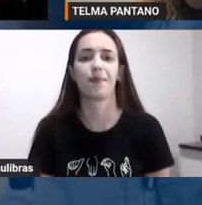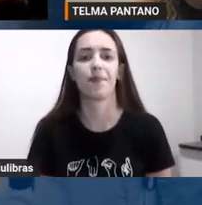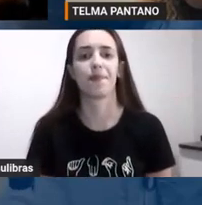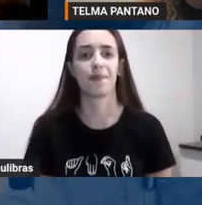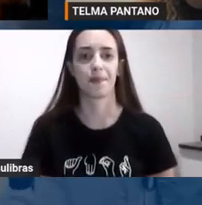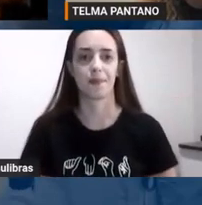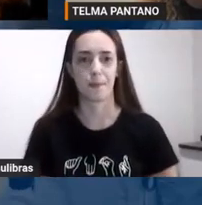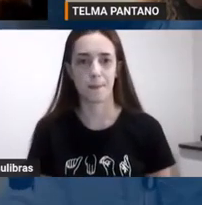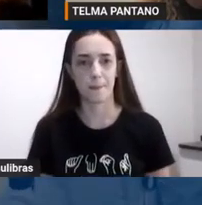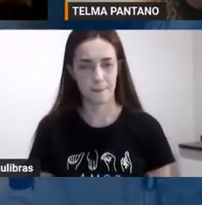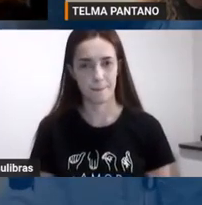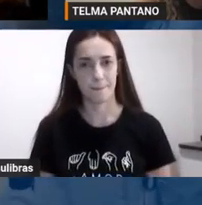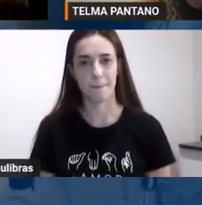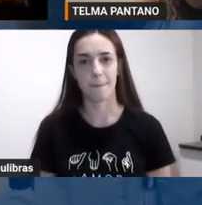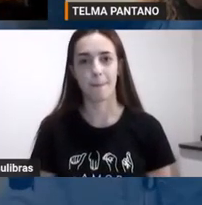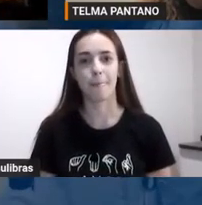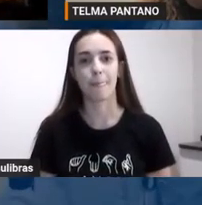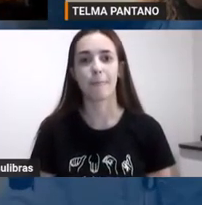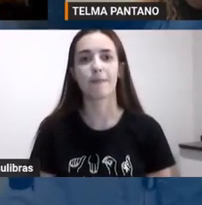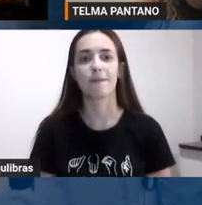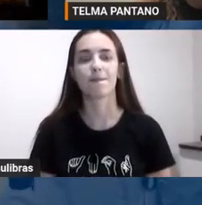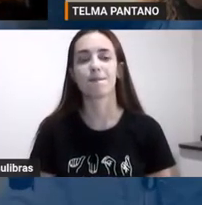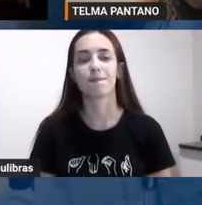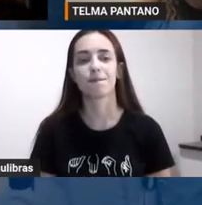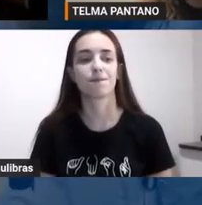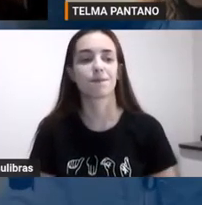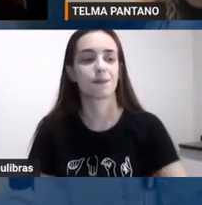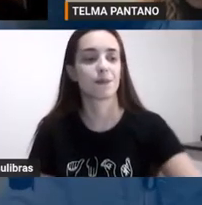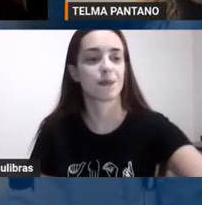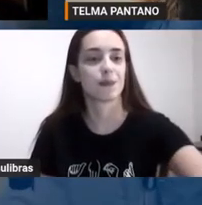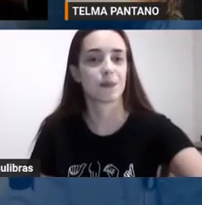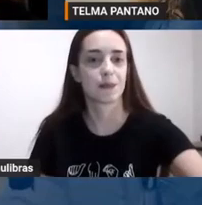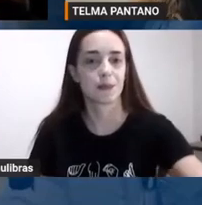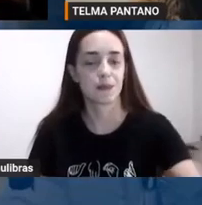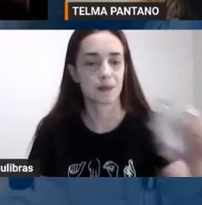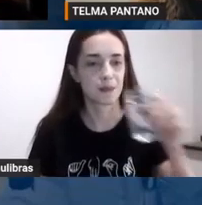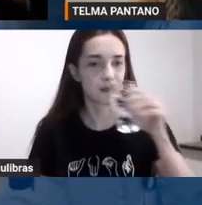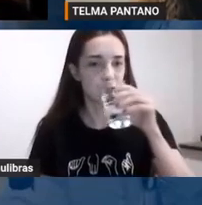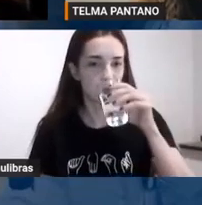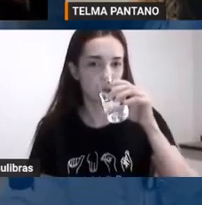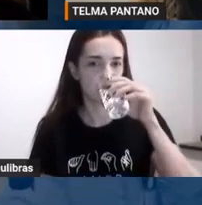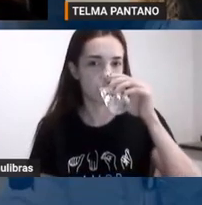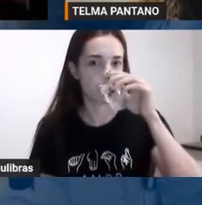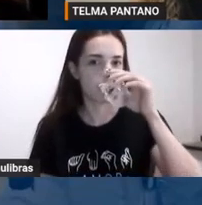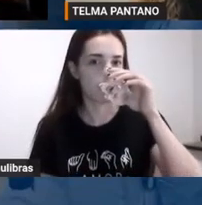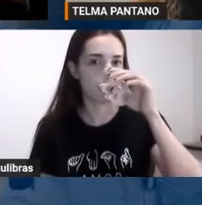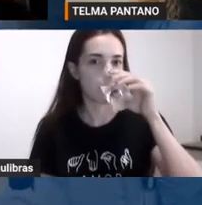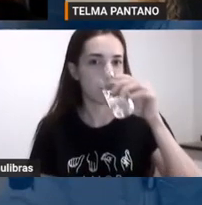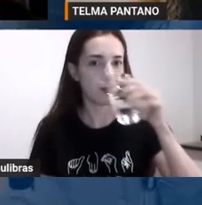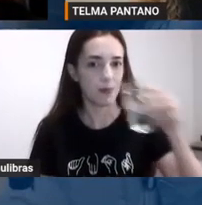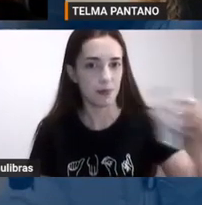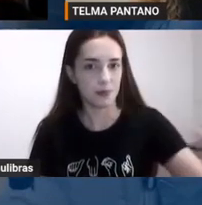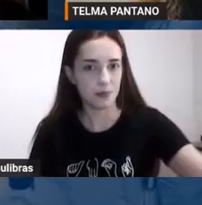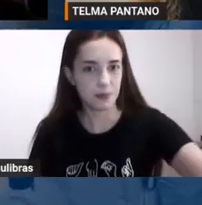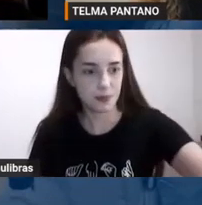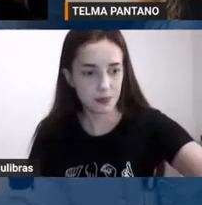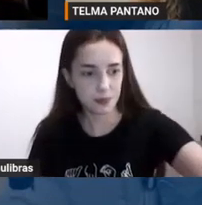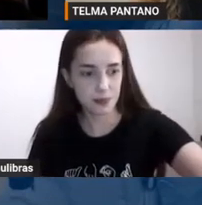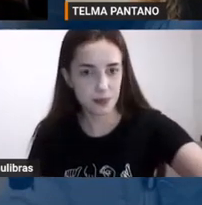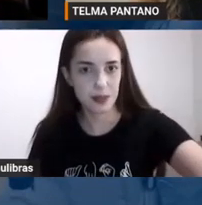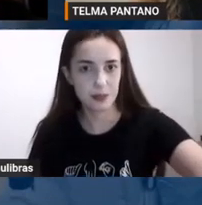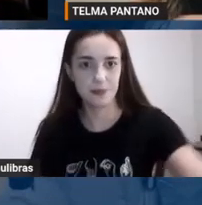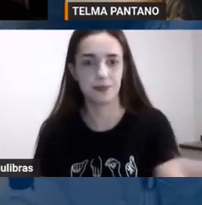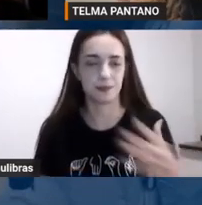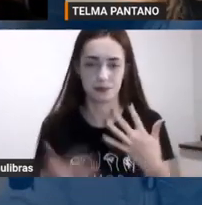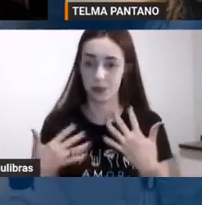vamos lá vamos lá vai lá Tomazinho começou manda ver Tomazinho uau Thelma que presente que você deu para a gente que deu para os